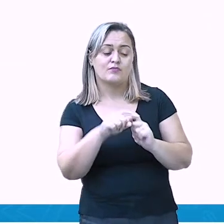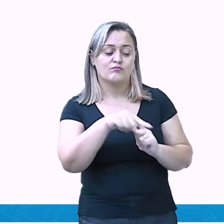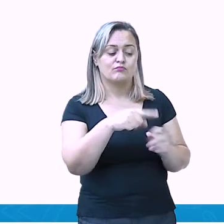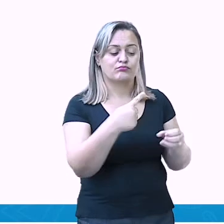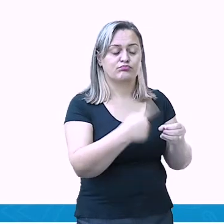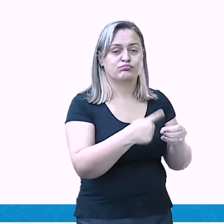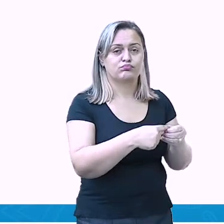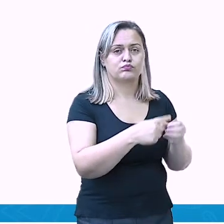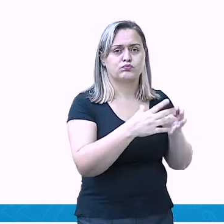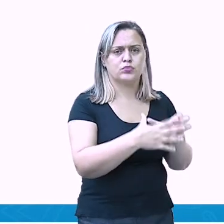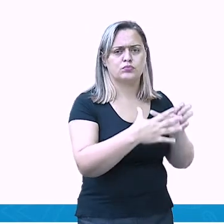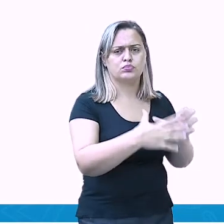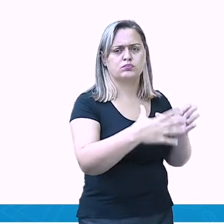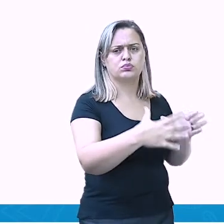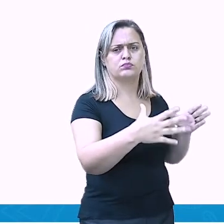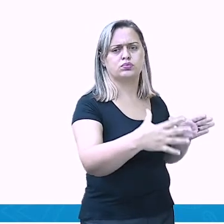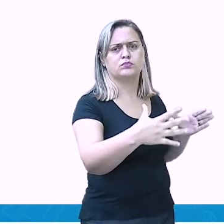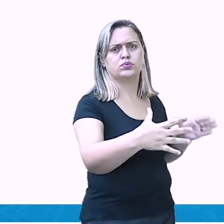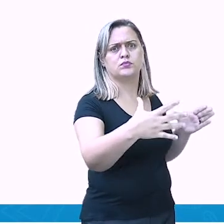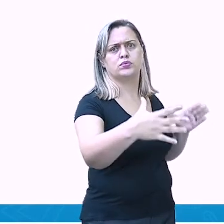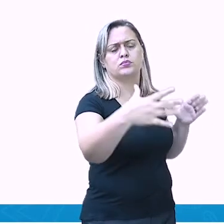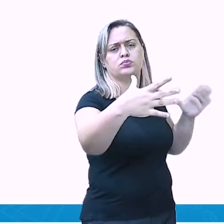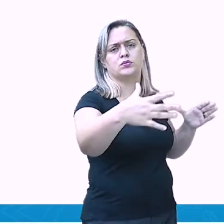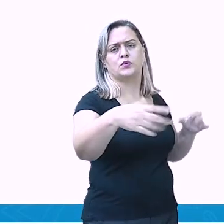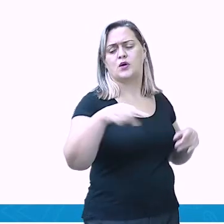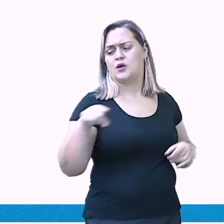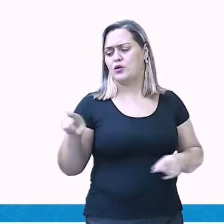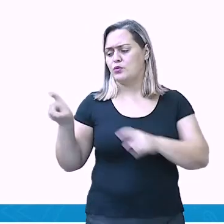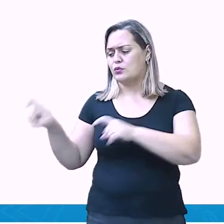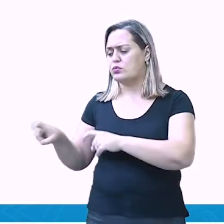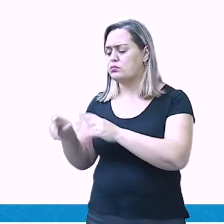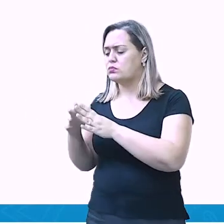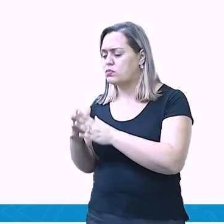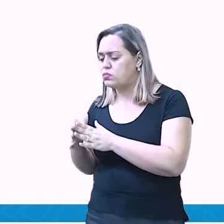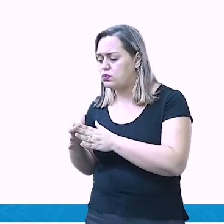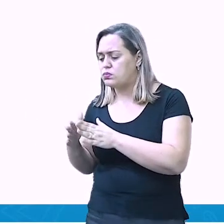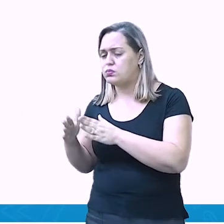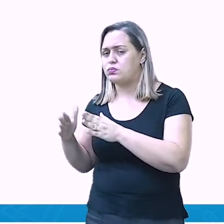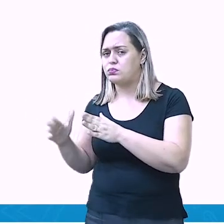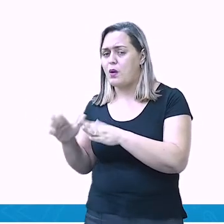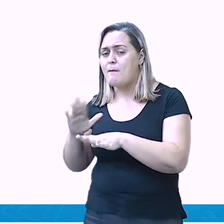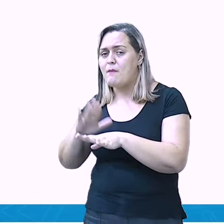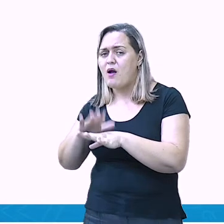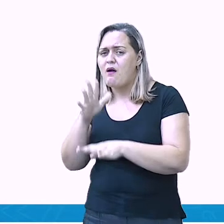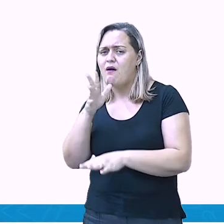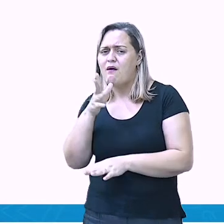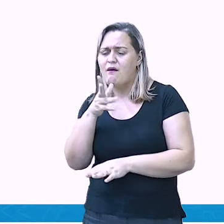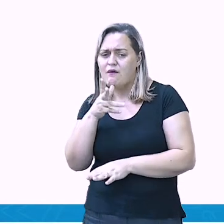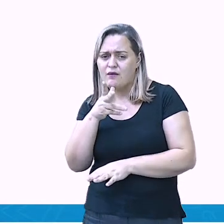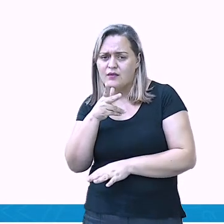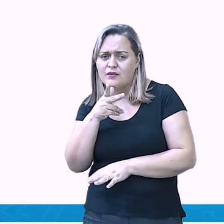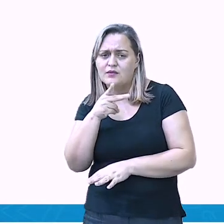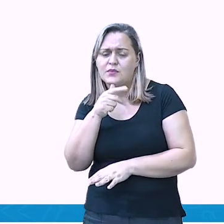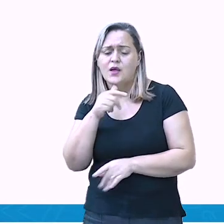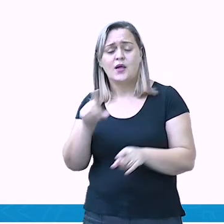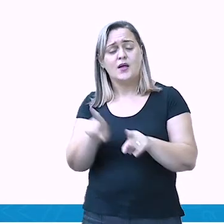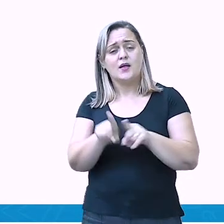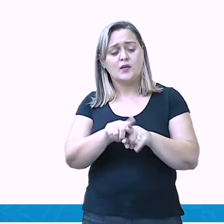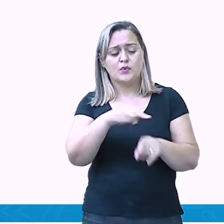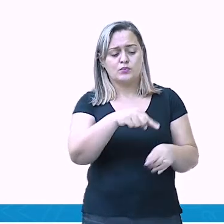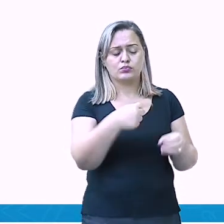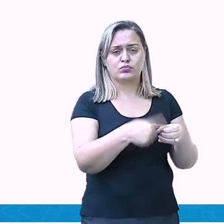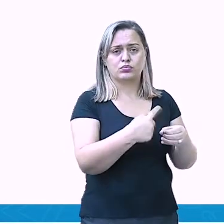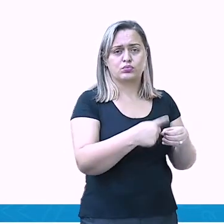em um ritmo maior que o da população rural e pelas transformações das paisagens e do modo de vida